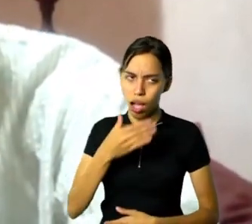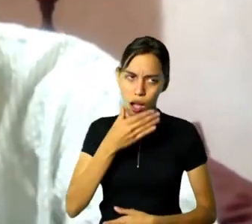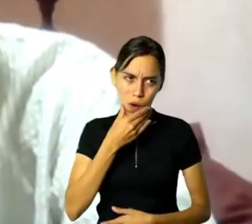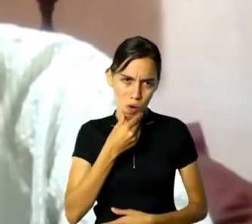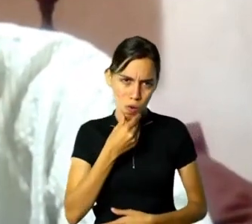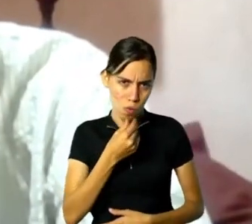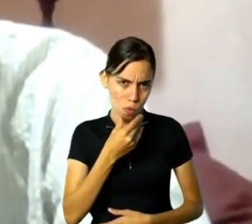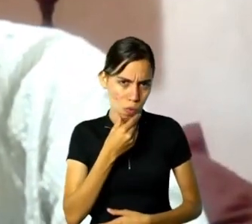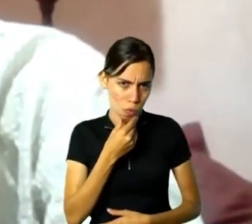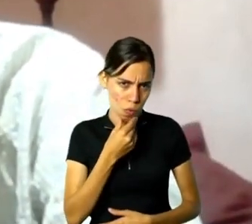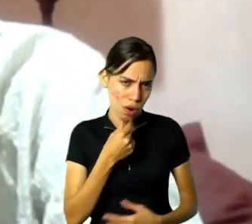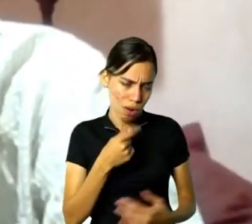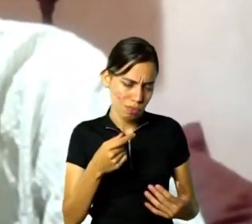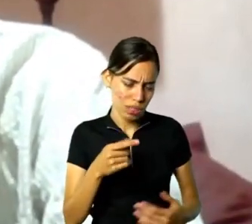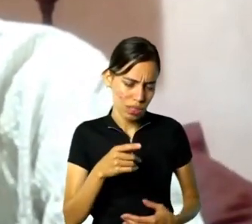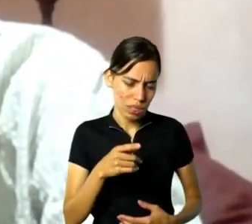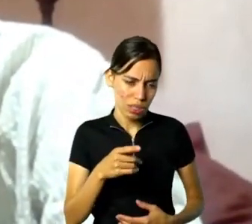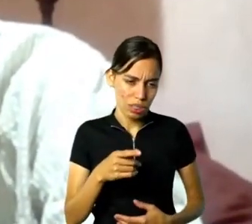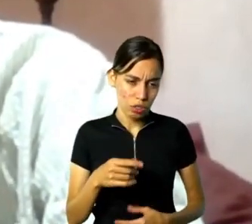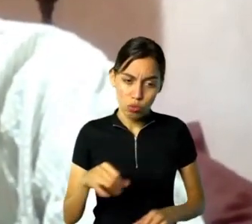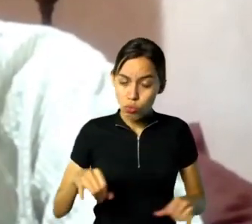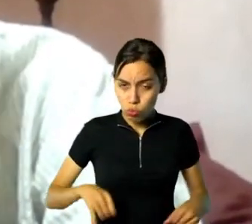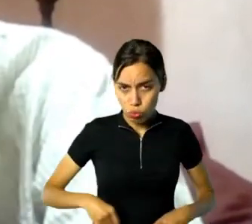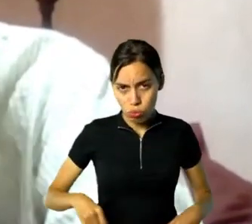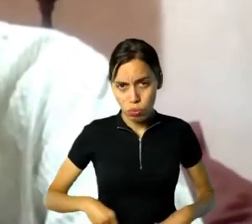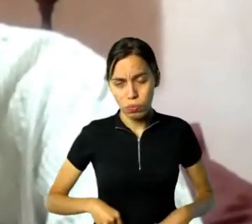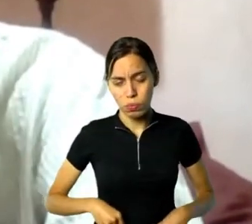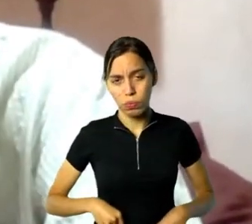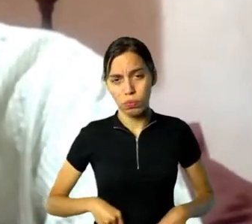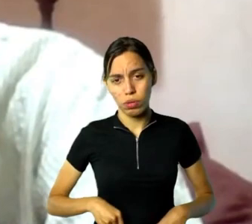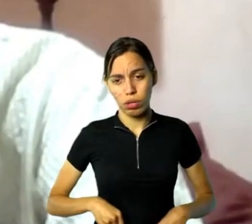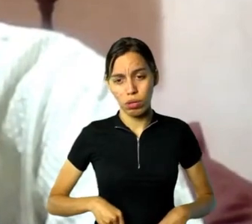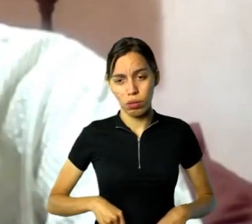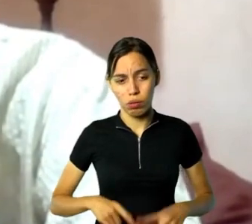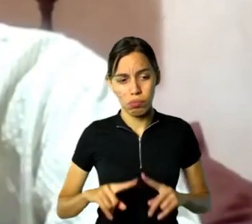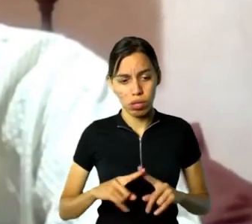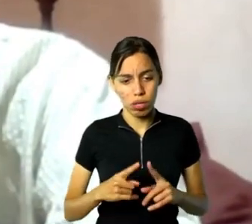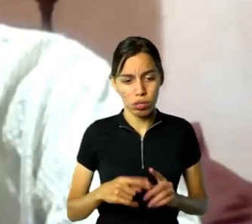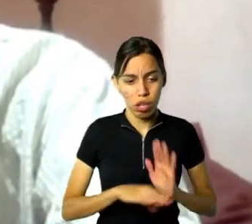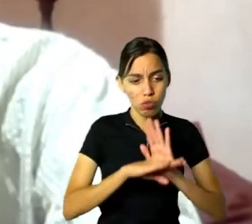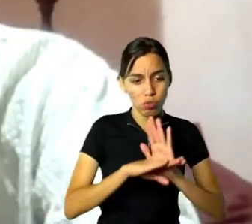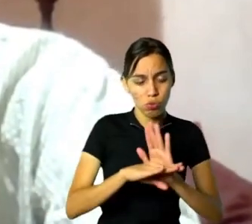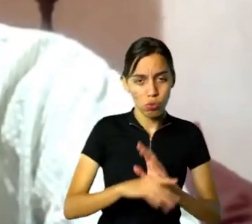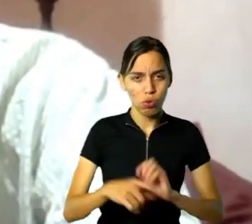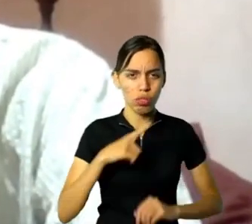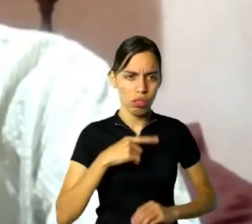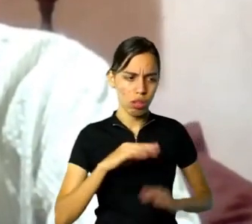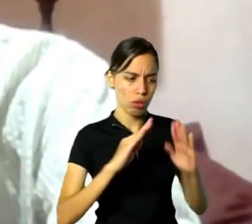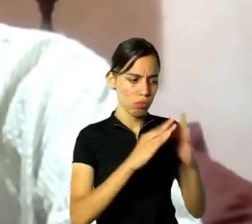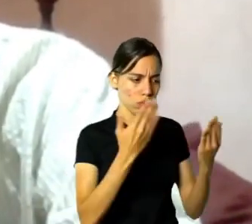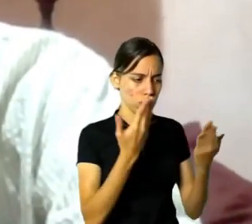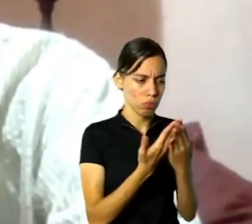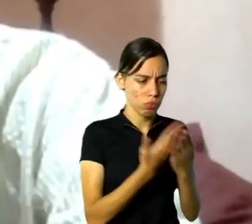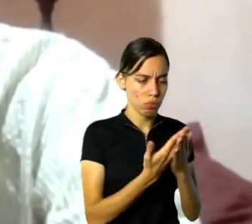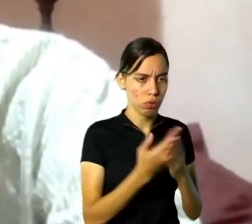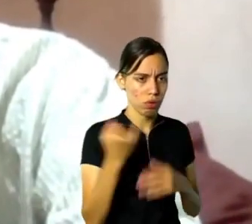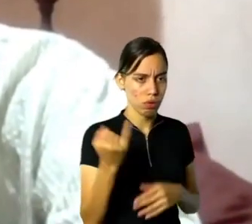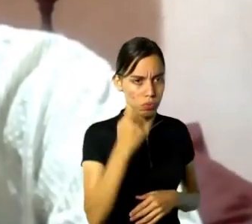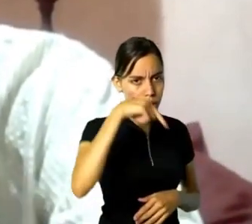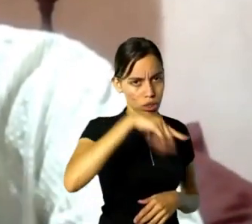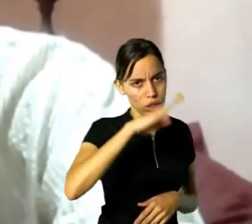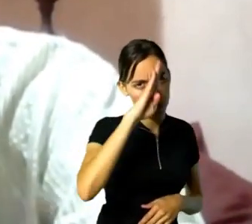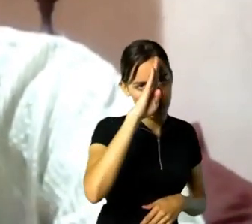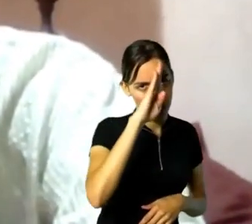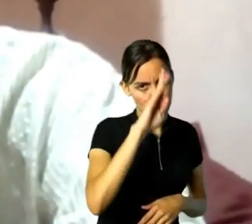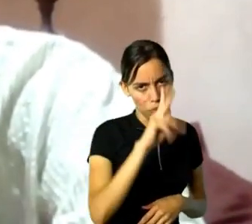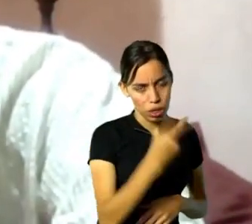alguém que ajudou muita gente e que tinha a escola aqui em Belo Horizonte, a escola que ele fundou foi muito importante. Lá no Rio também ele